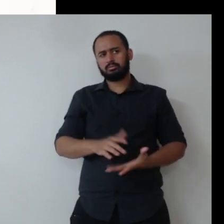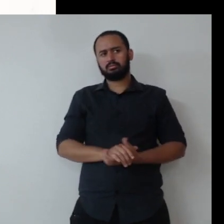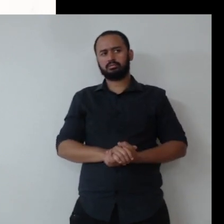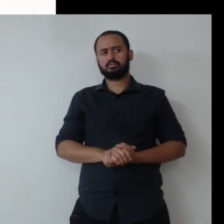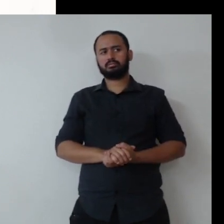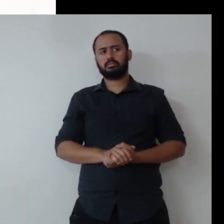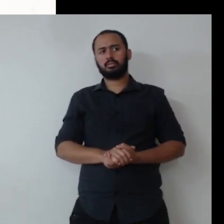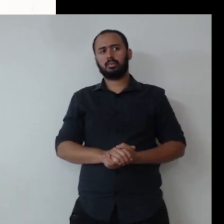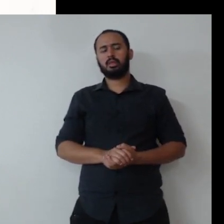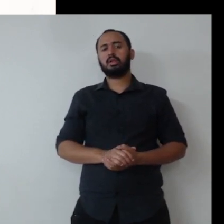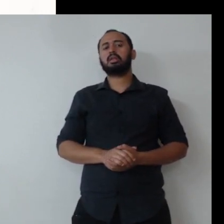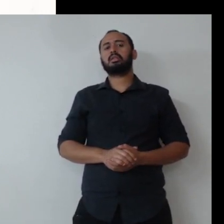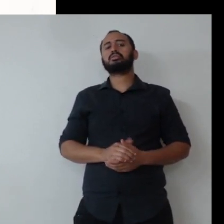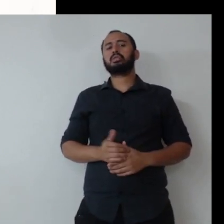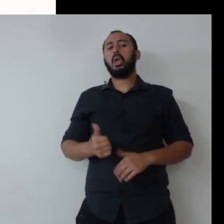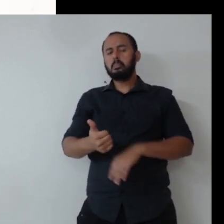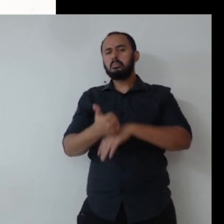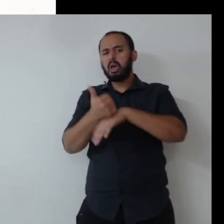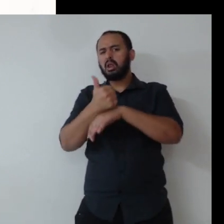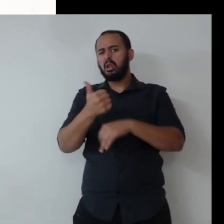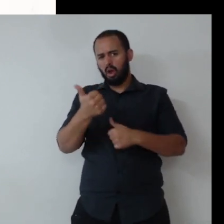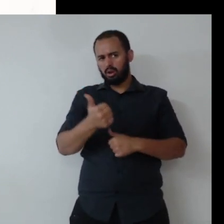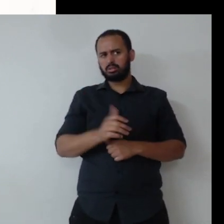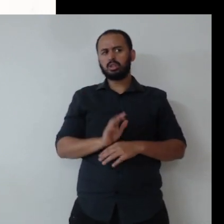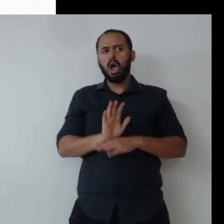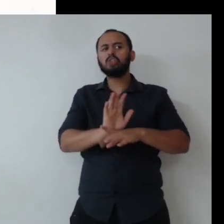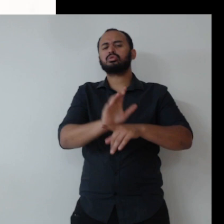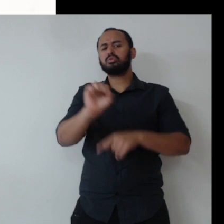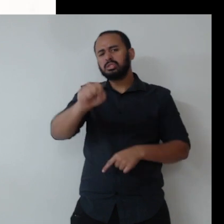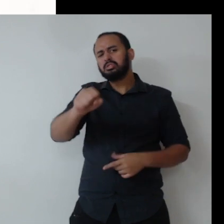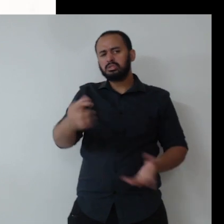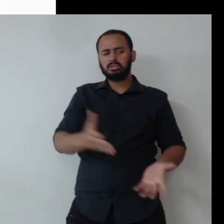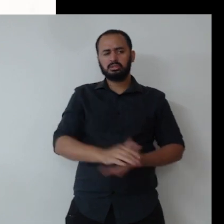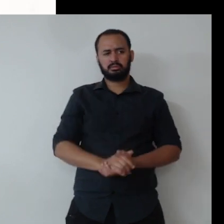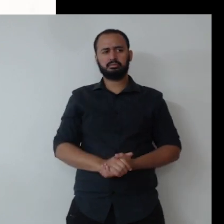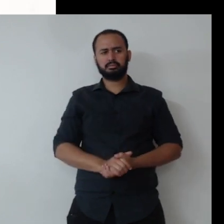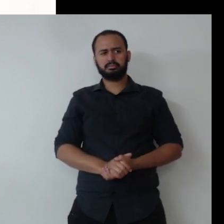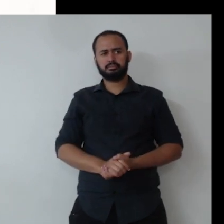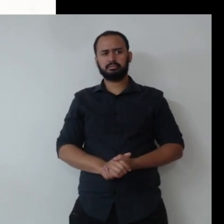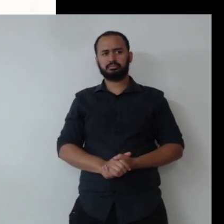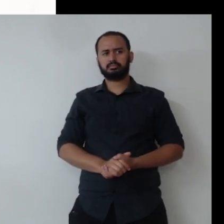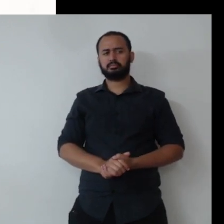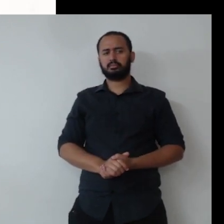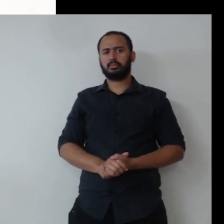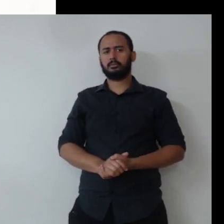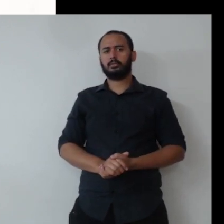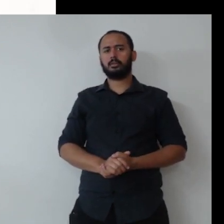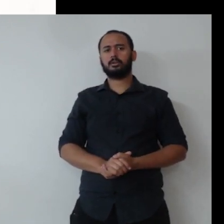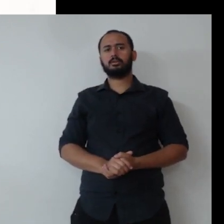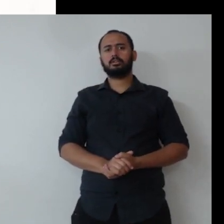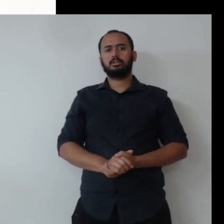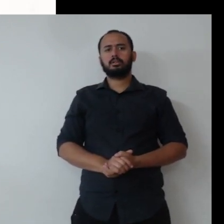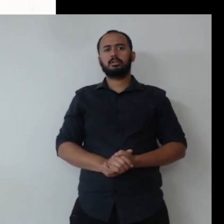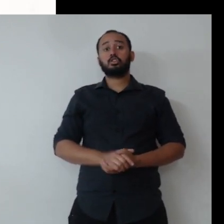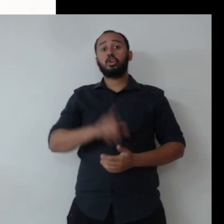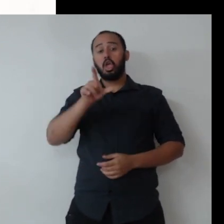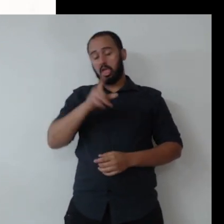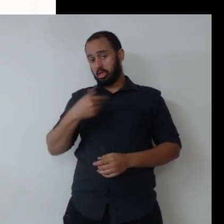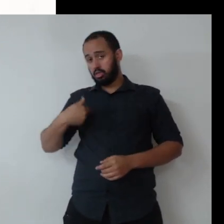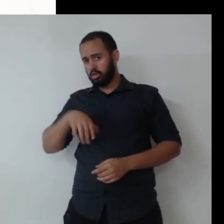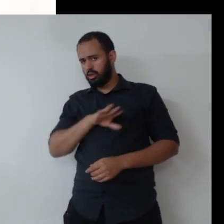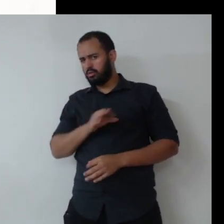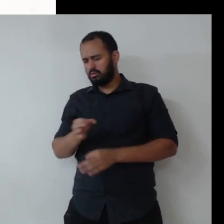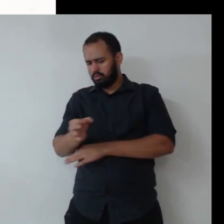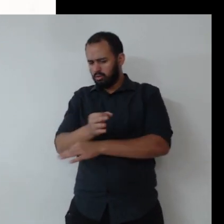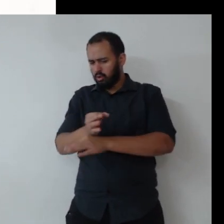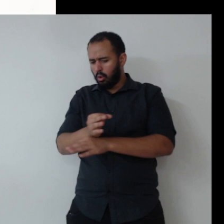coisa? Quer dizer, adianta sim, não vou ser tão radical, mas a organização que faz